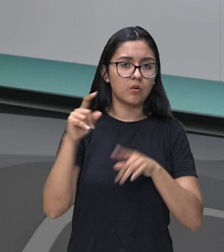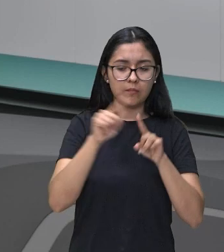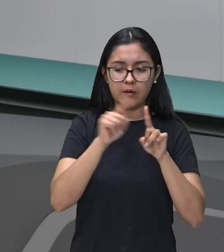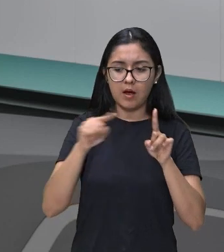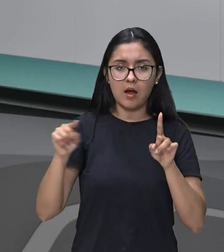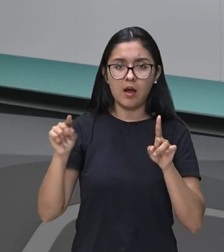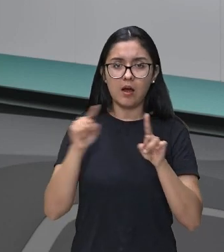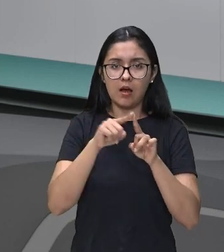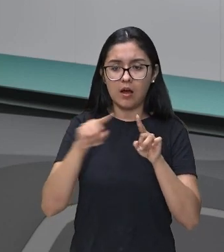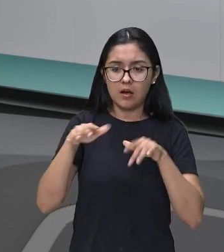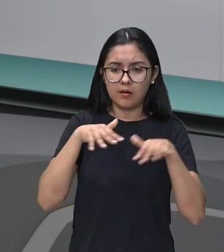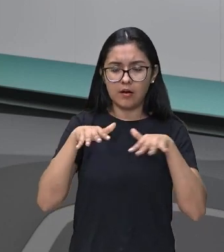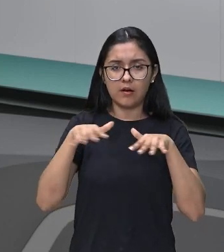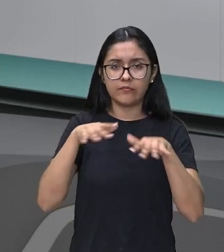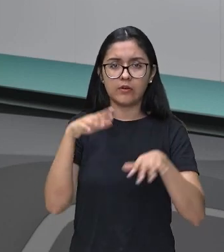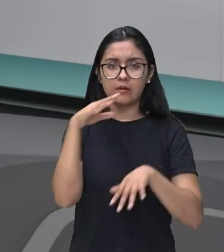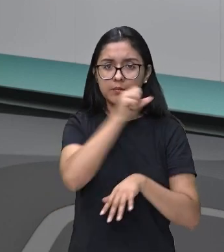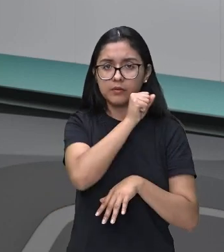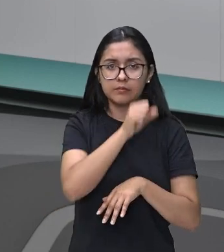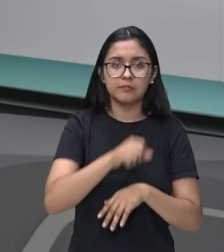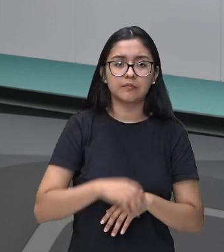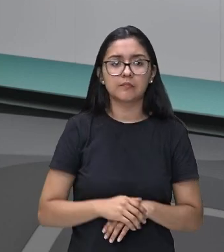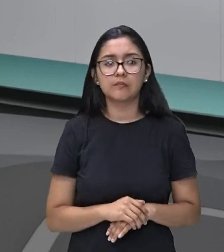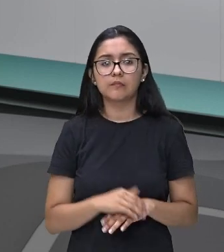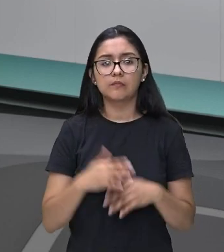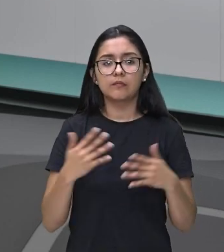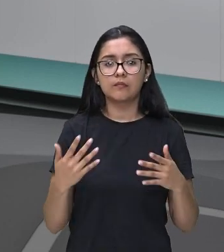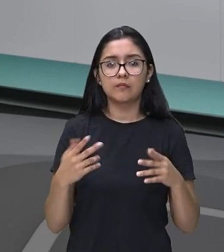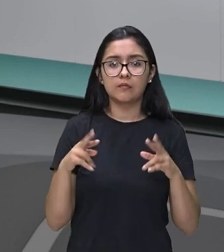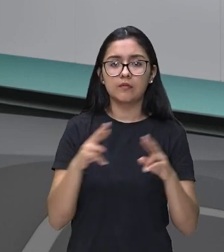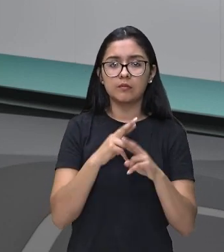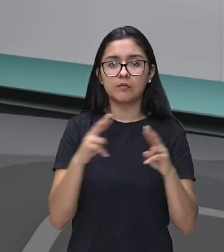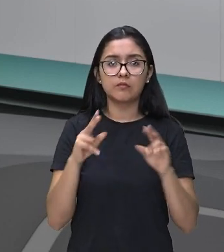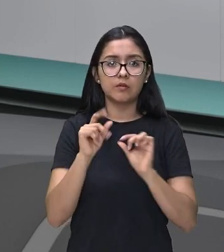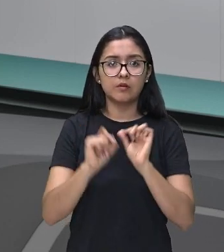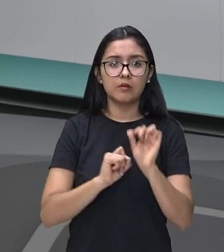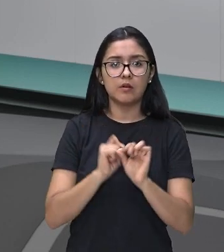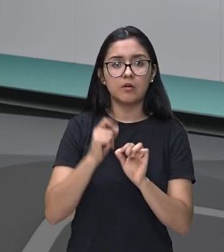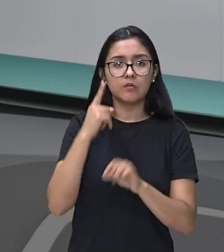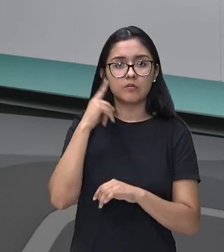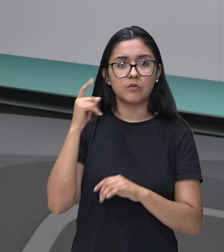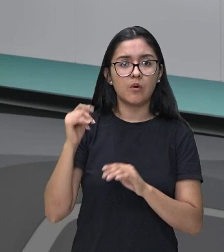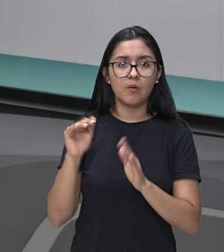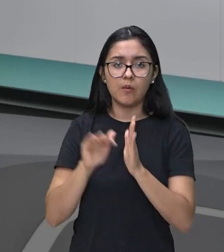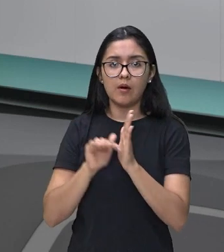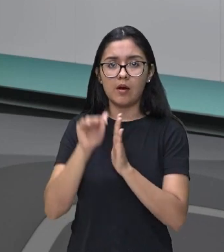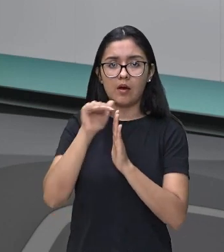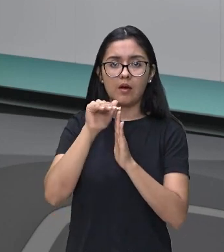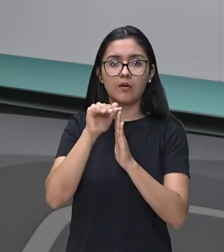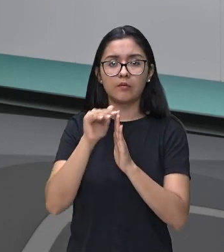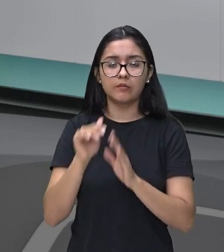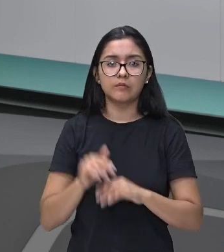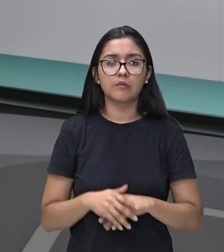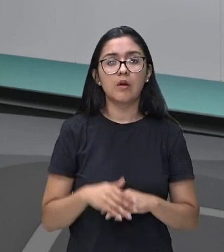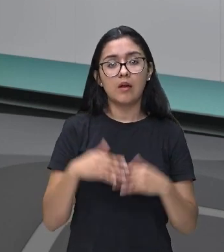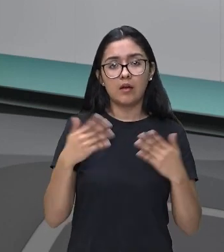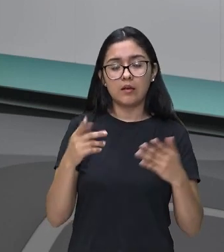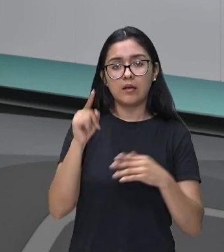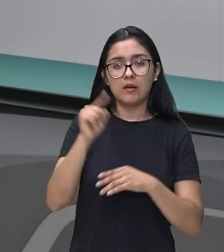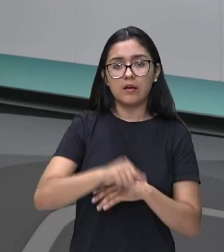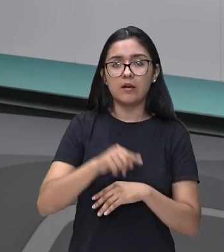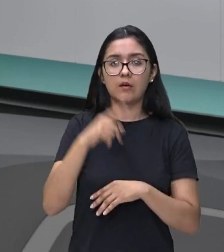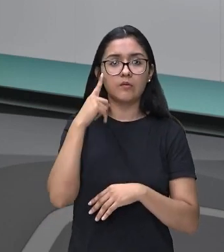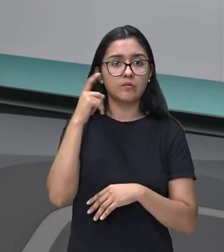som com vibrações rápidas. Que correspondem a um som alto. E um som alto é um som agudo. Ou seja,